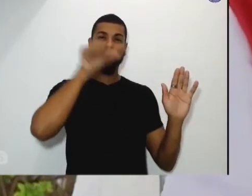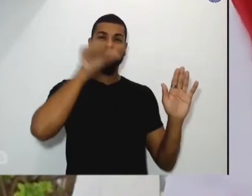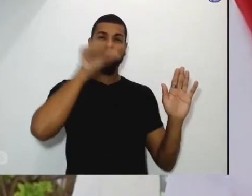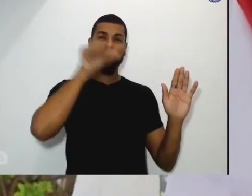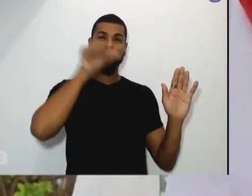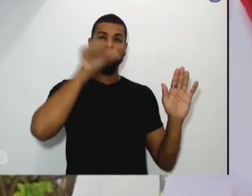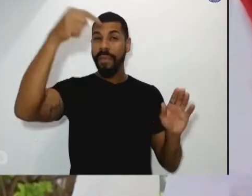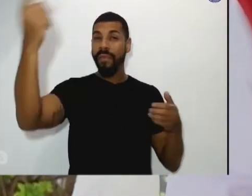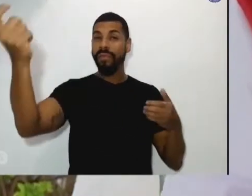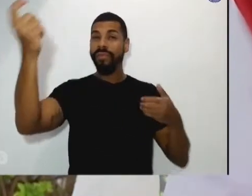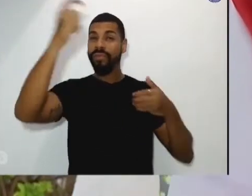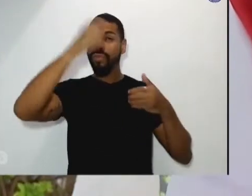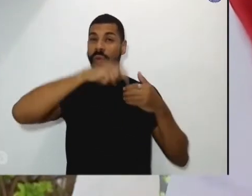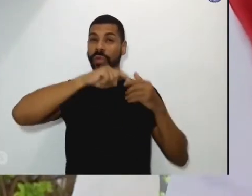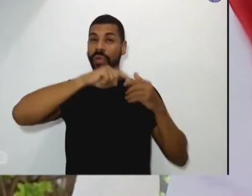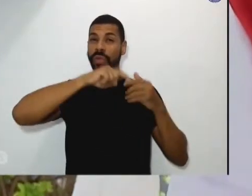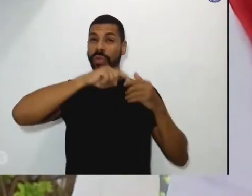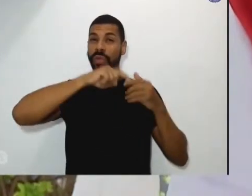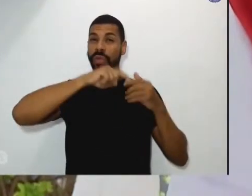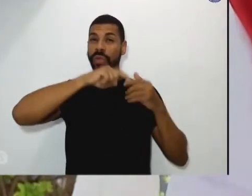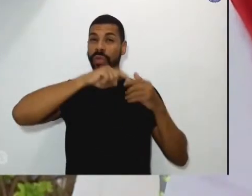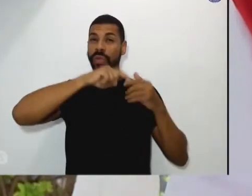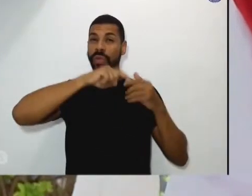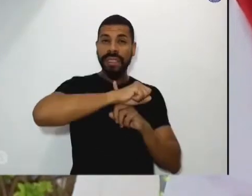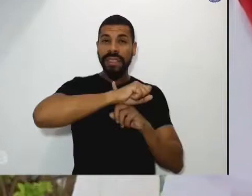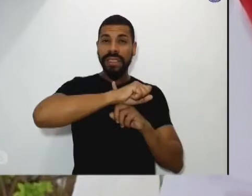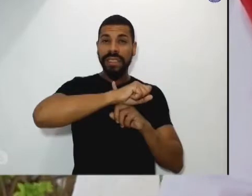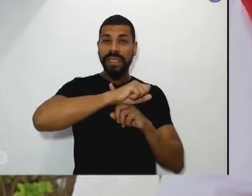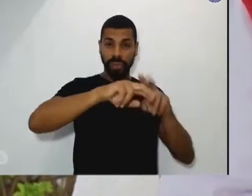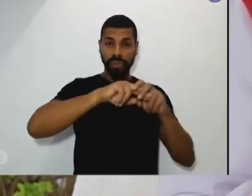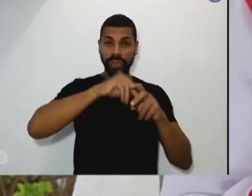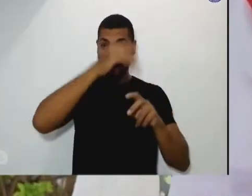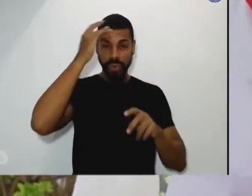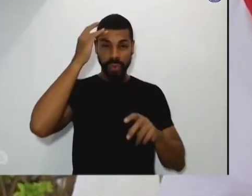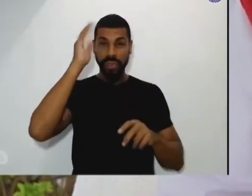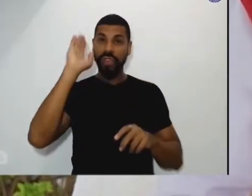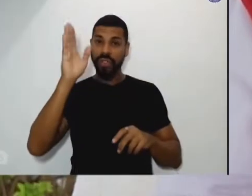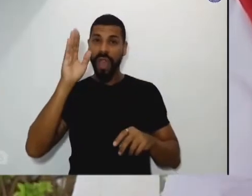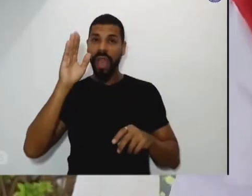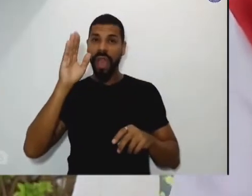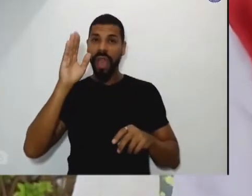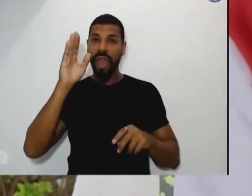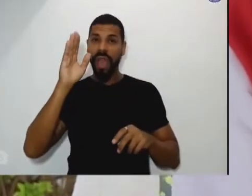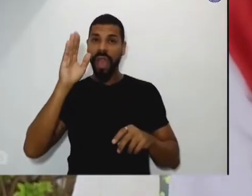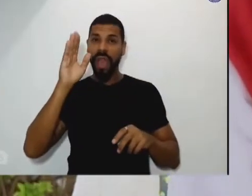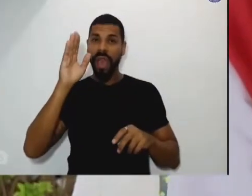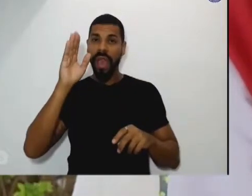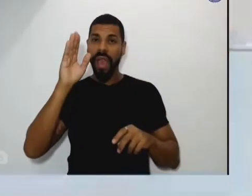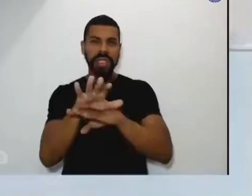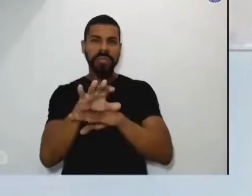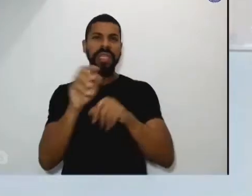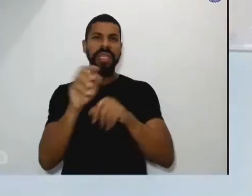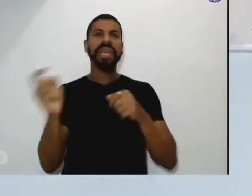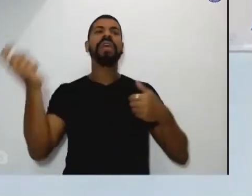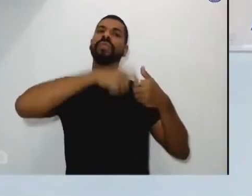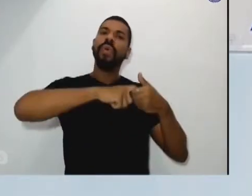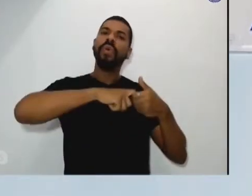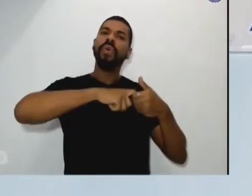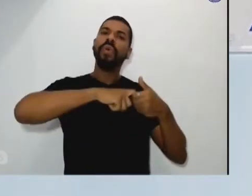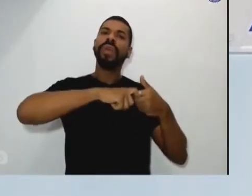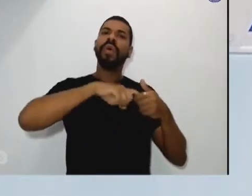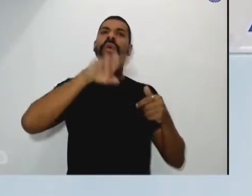Tanto que hoje os índices de reincidência beira aos 80%, 85%. Nas